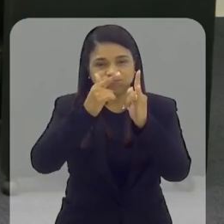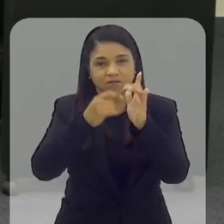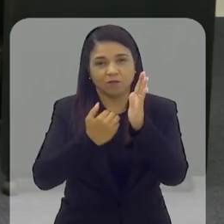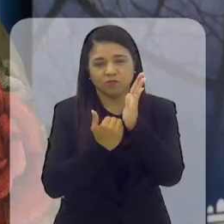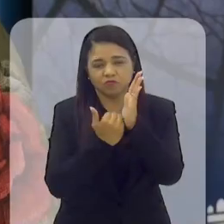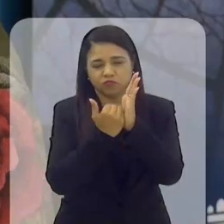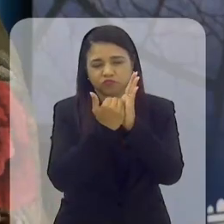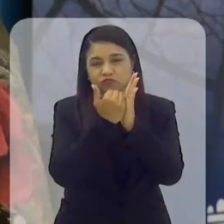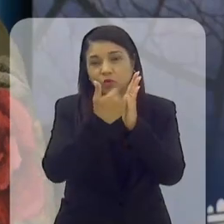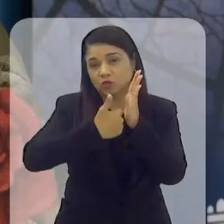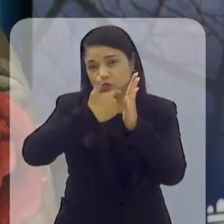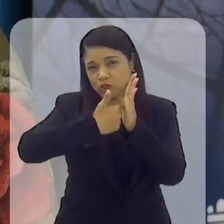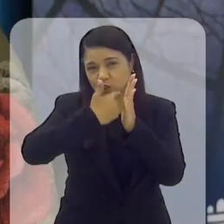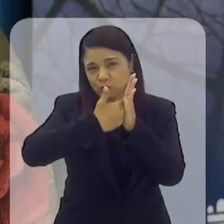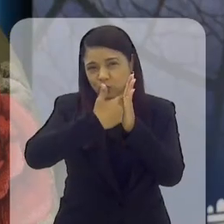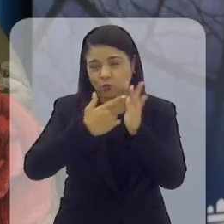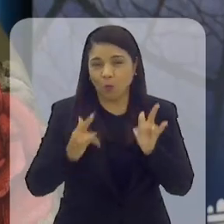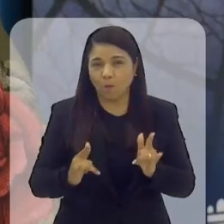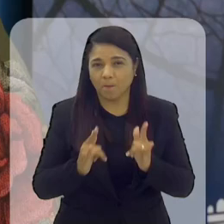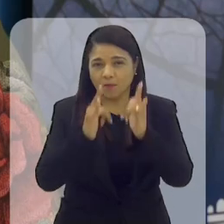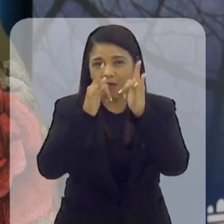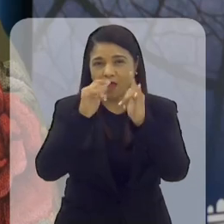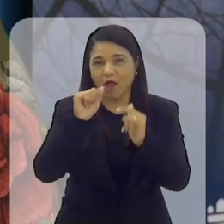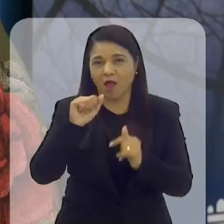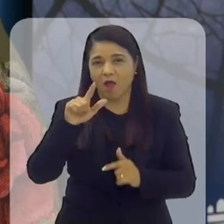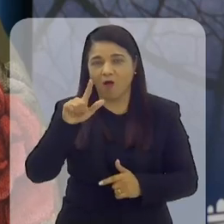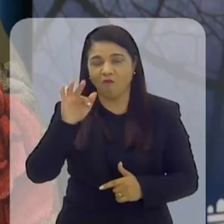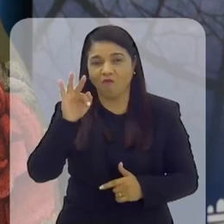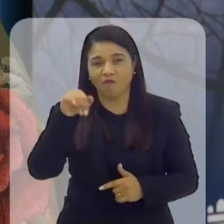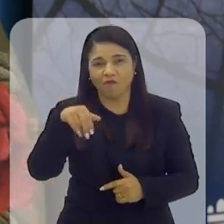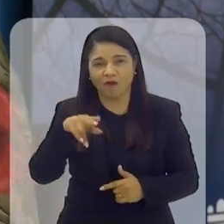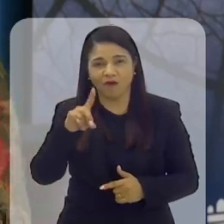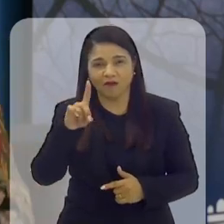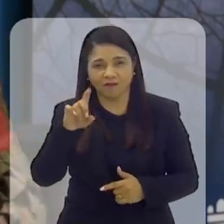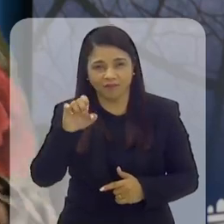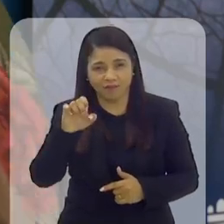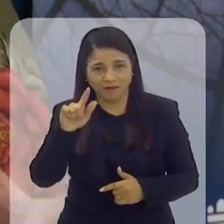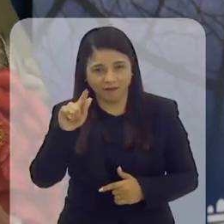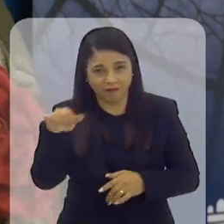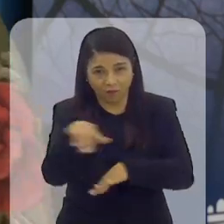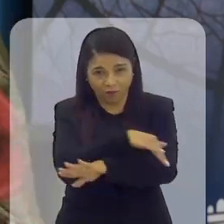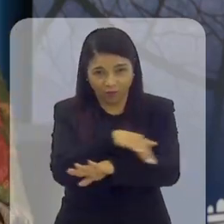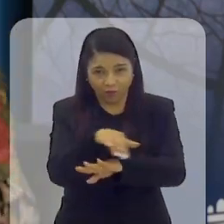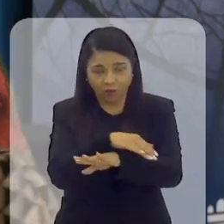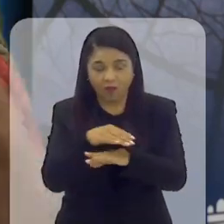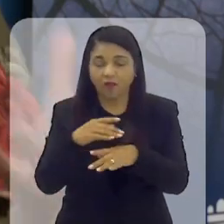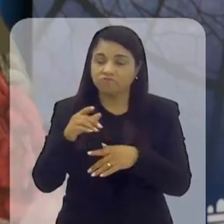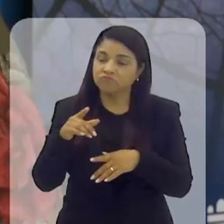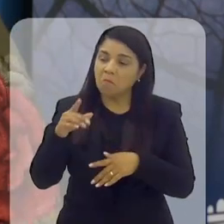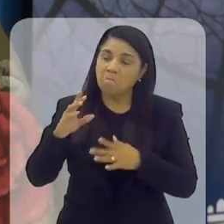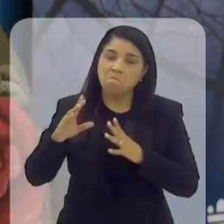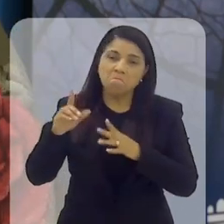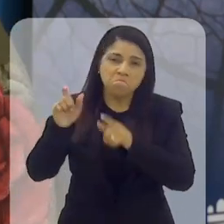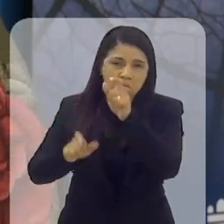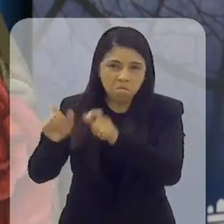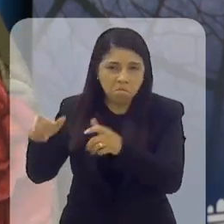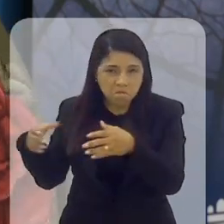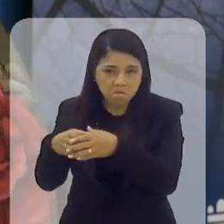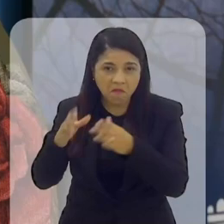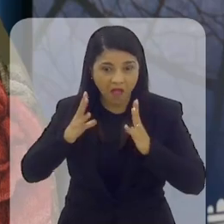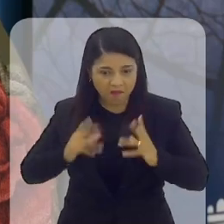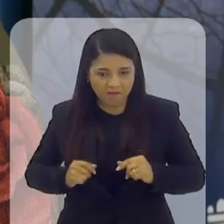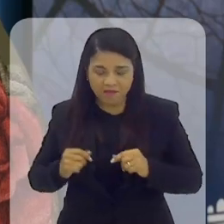lá da rua do prédio da alfândega, o pessoal da limpeza carregando o mobiliário, montando a escola